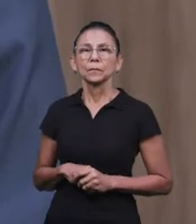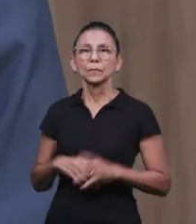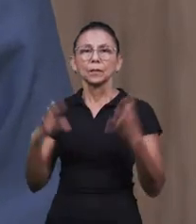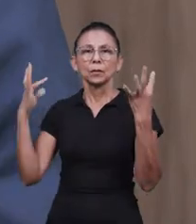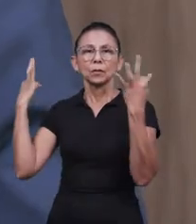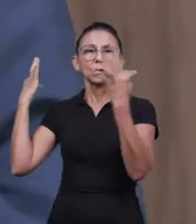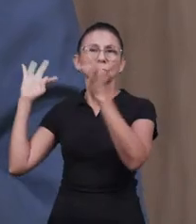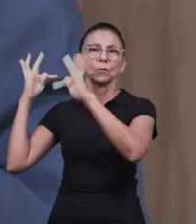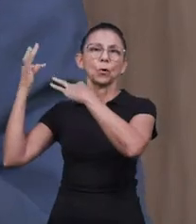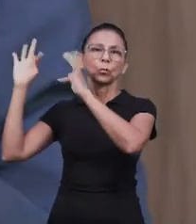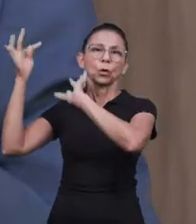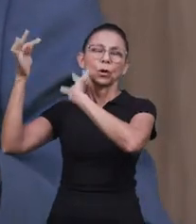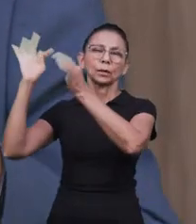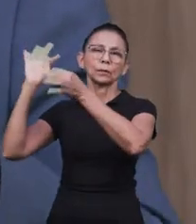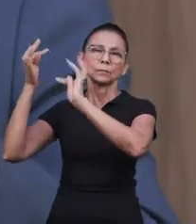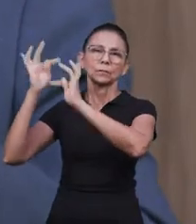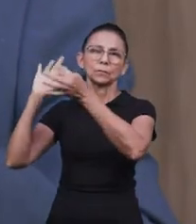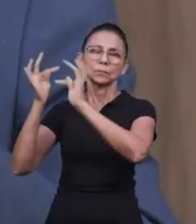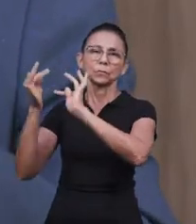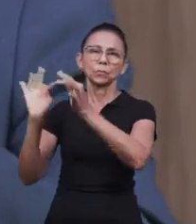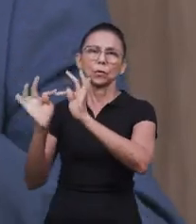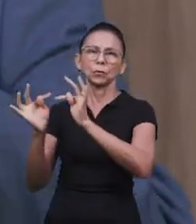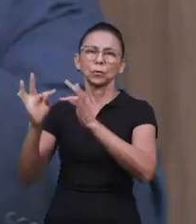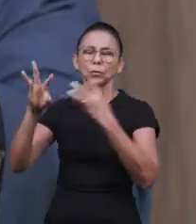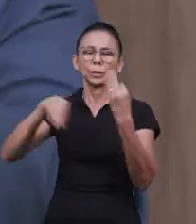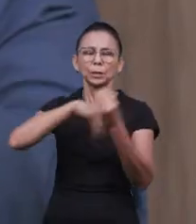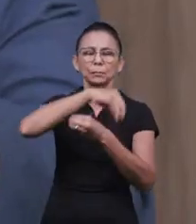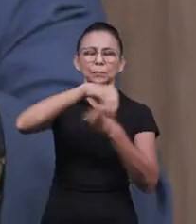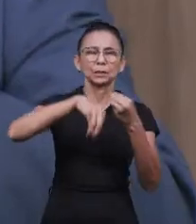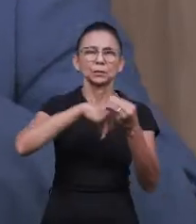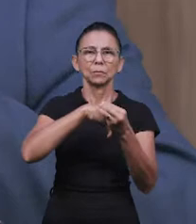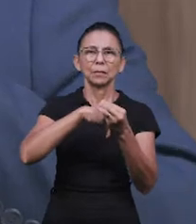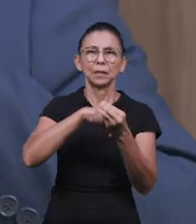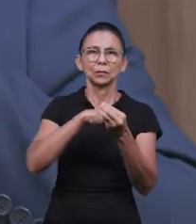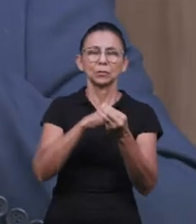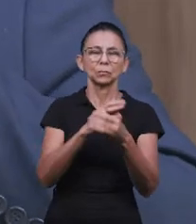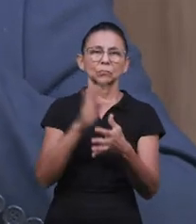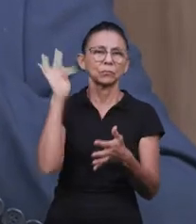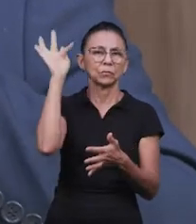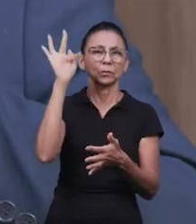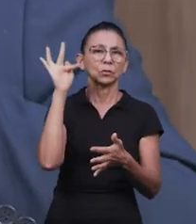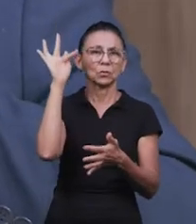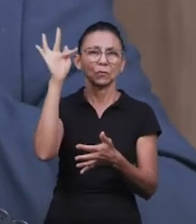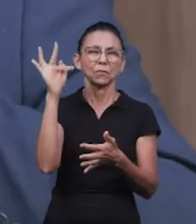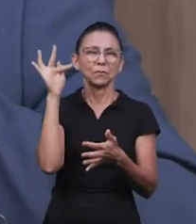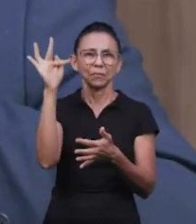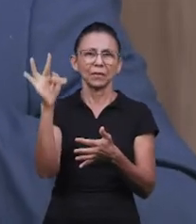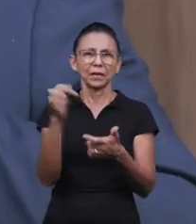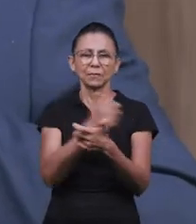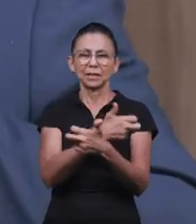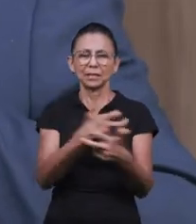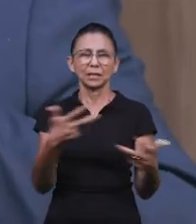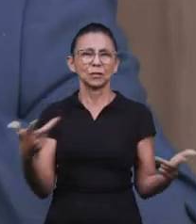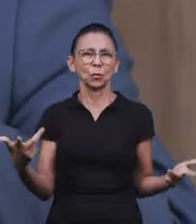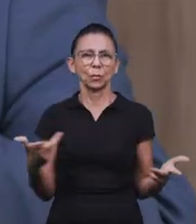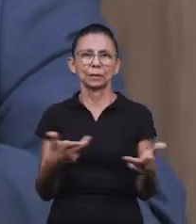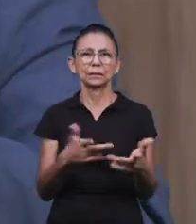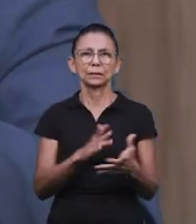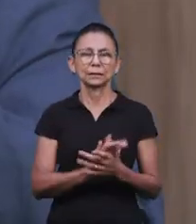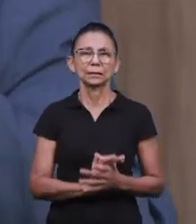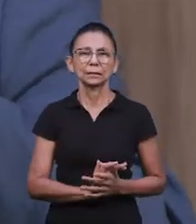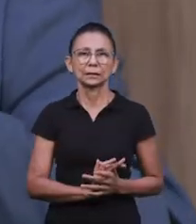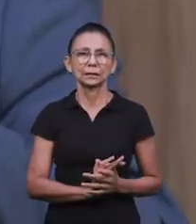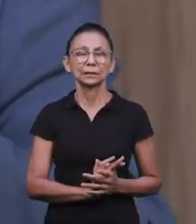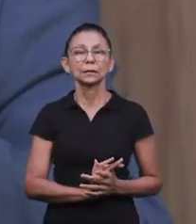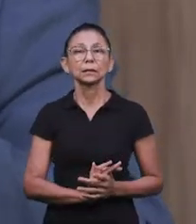o folclore popular. Então, é misturado folclore com ocultismo, com filosofia esotérica, várias coisas